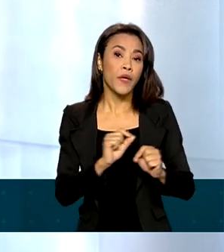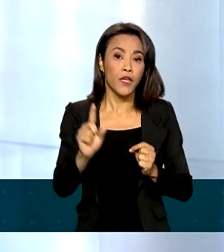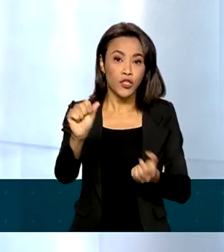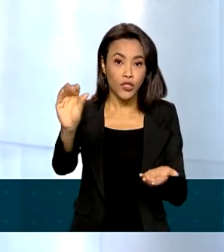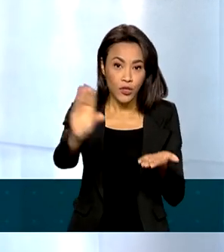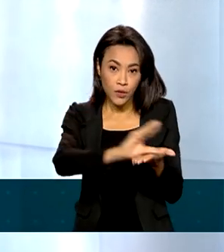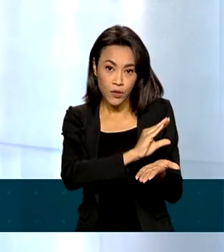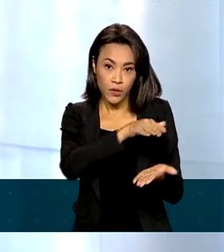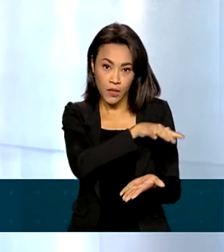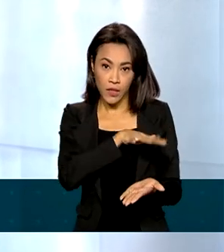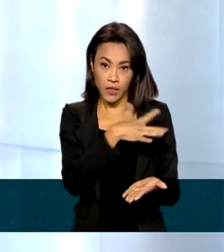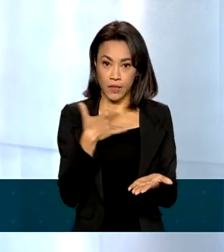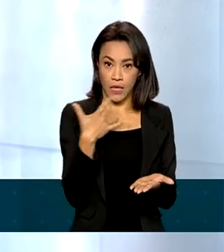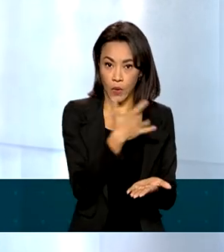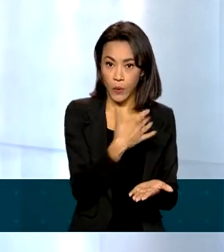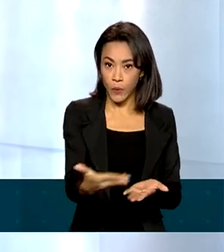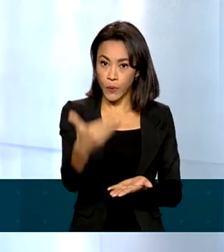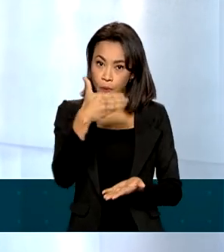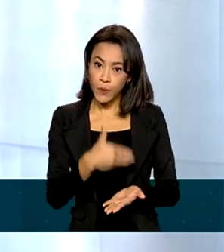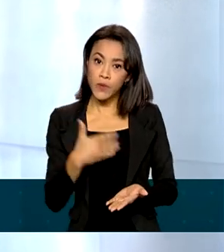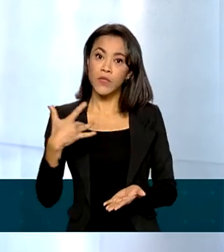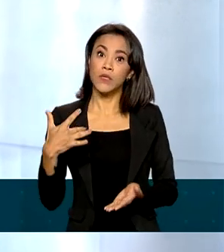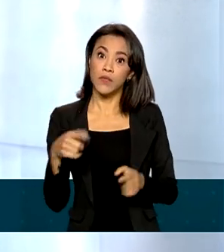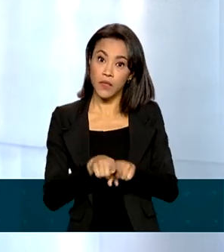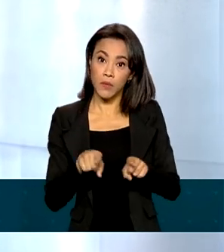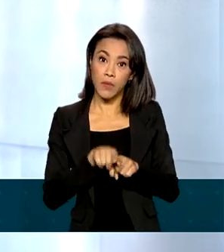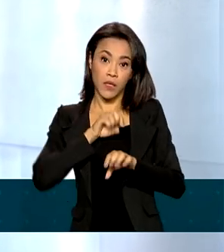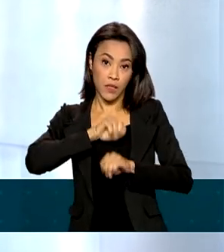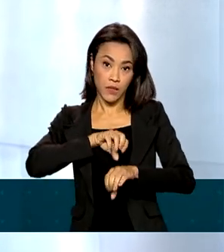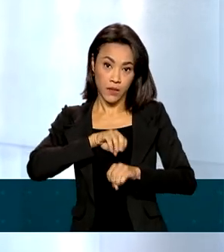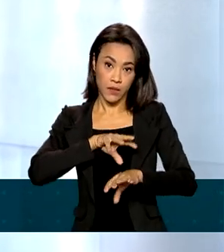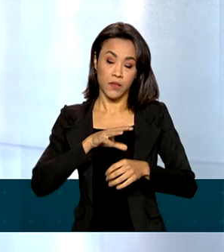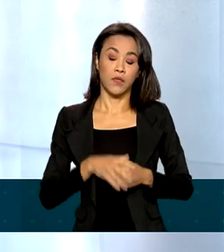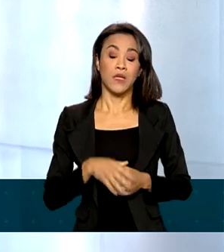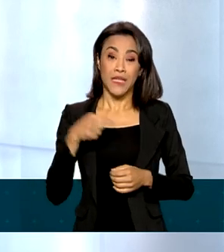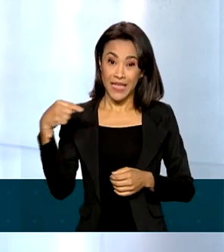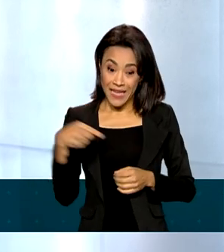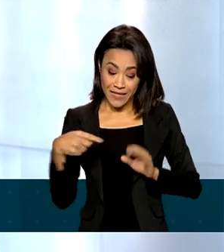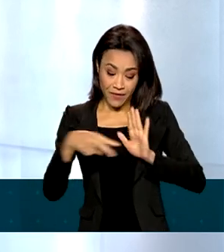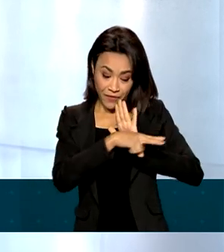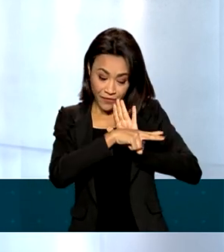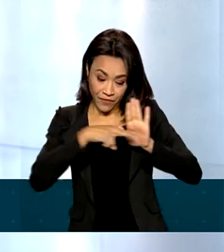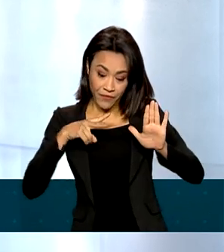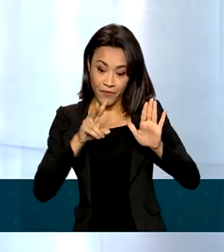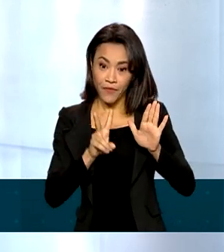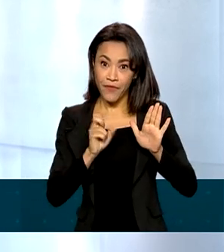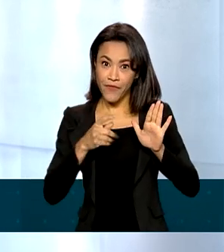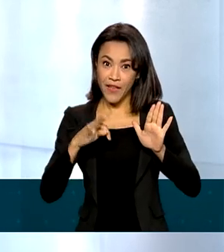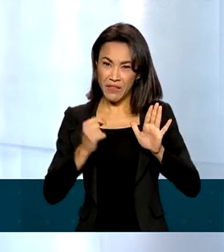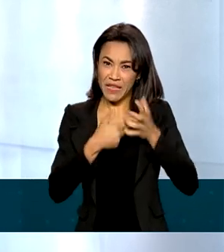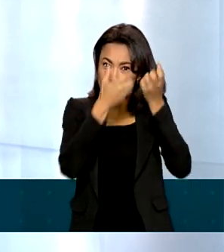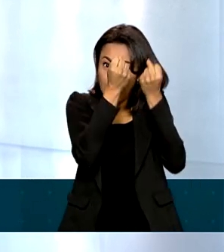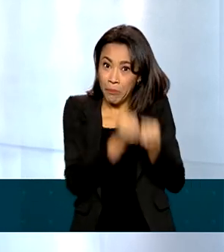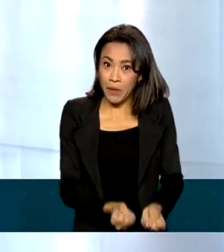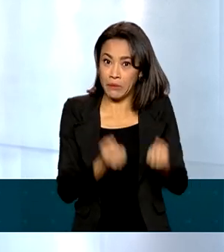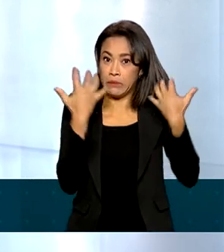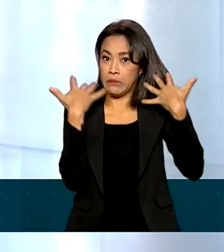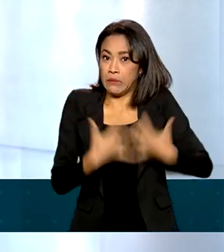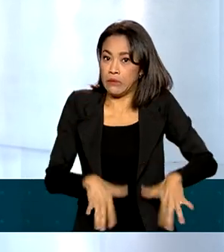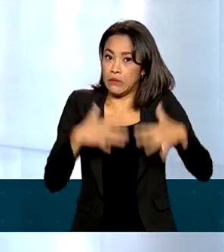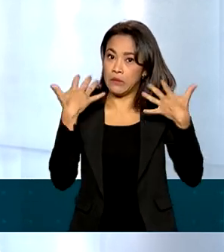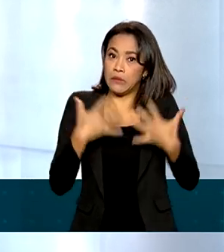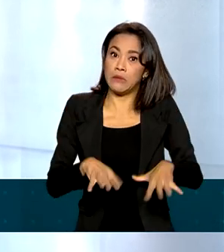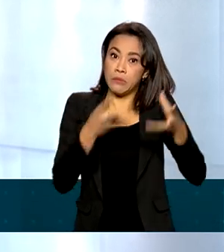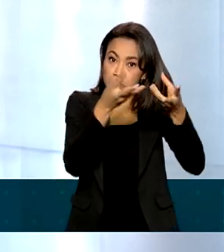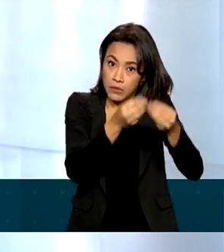e para a educação. O governo federal argumentou que os artigos vetados causariam elevado impacto fiscal e que parte das